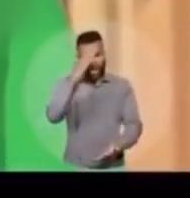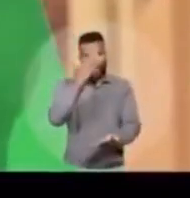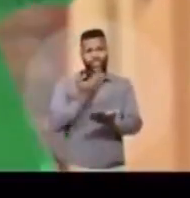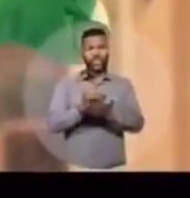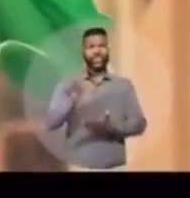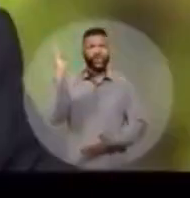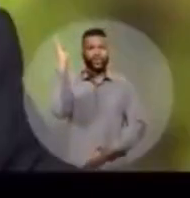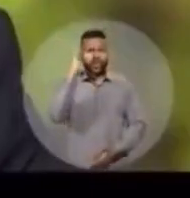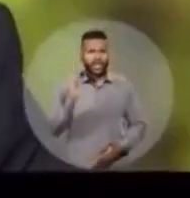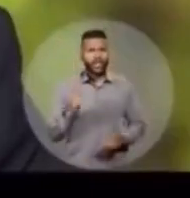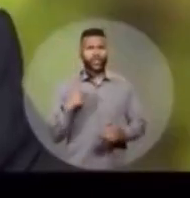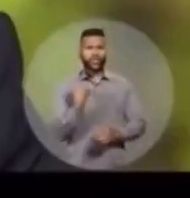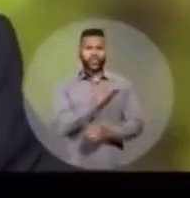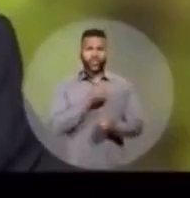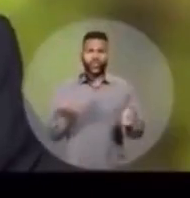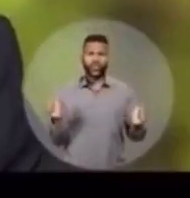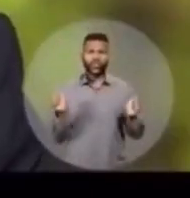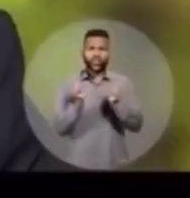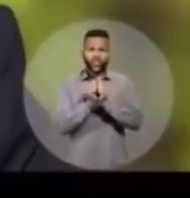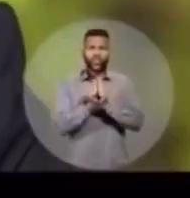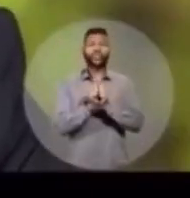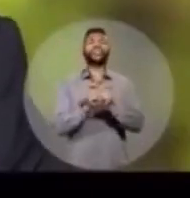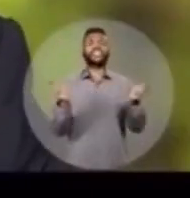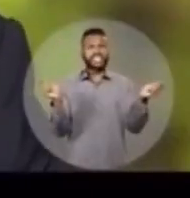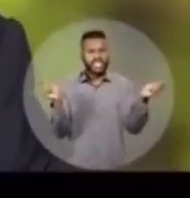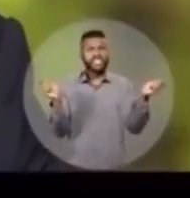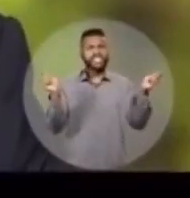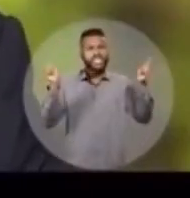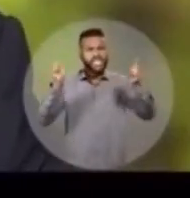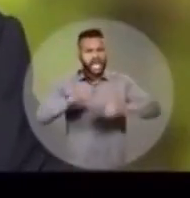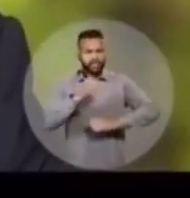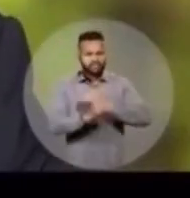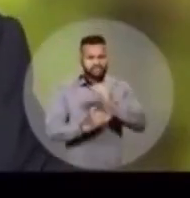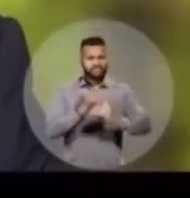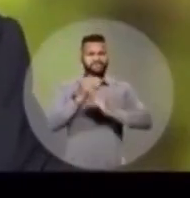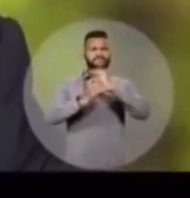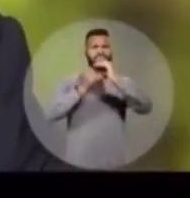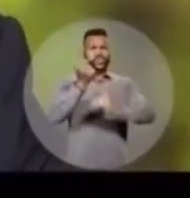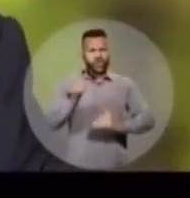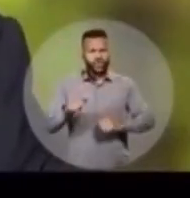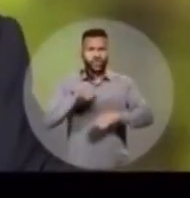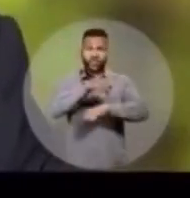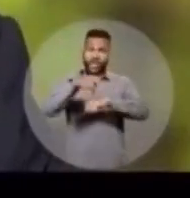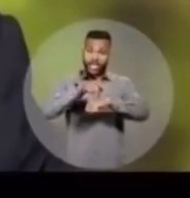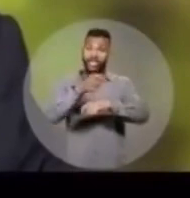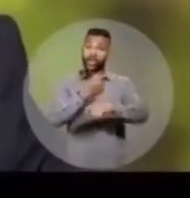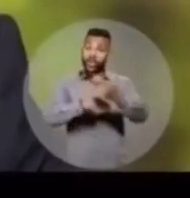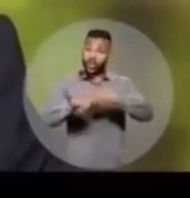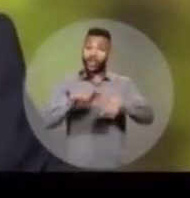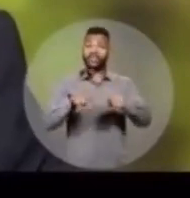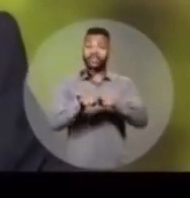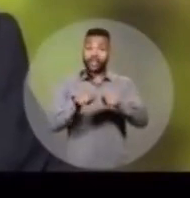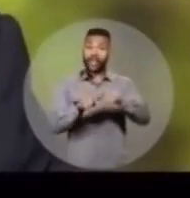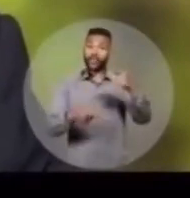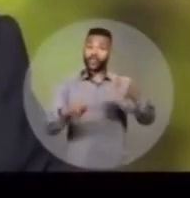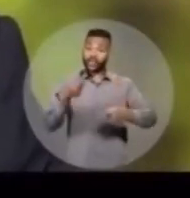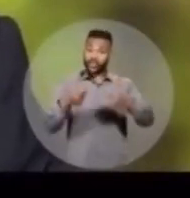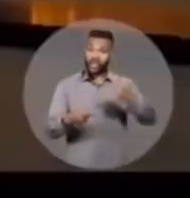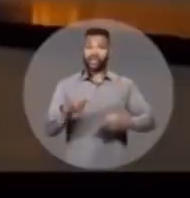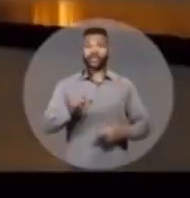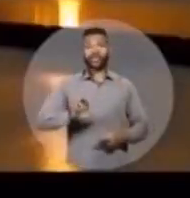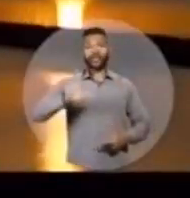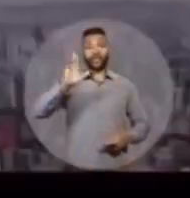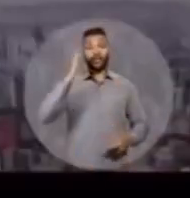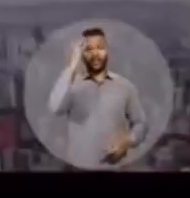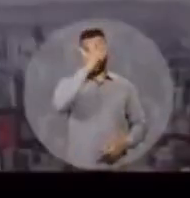acredito no Brasil. Juntos seremos capazes de reconstruir esse país economicamente. Economicamente e politicamente.